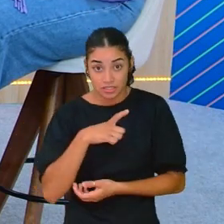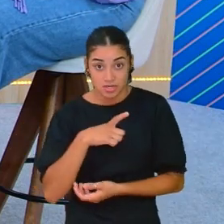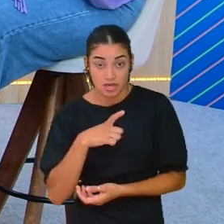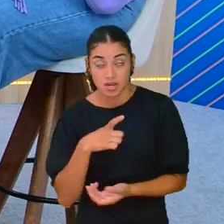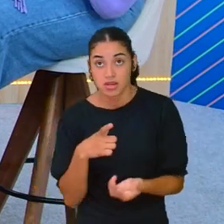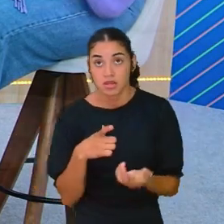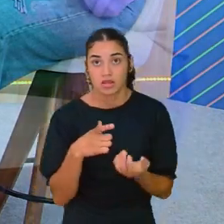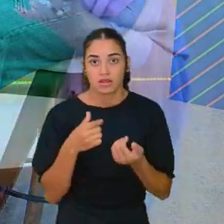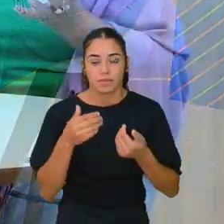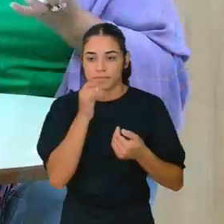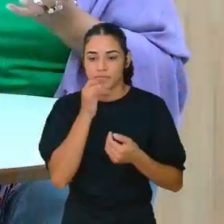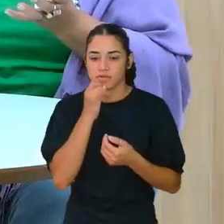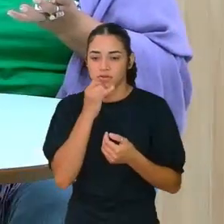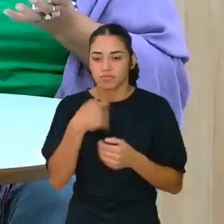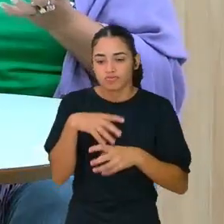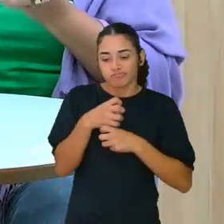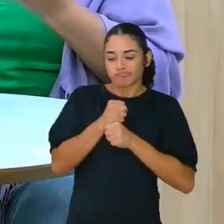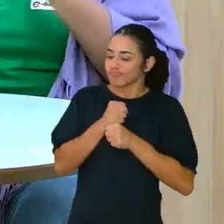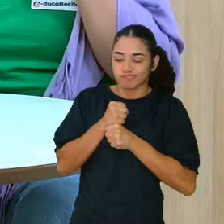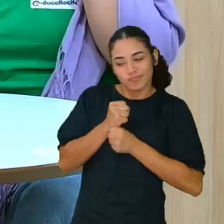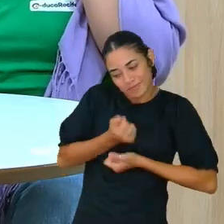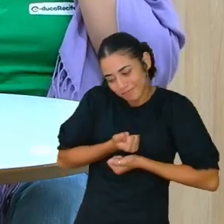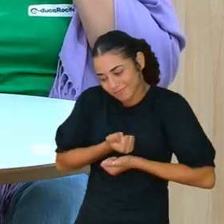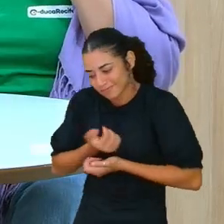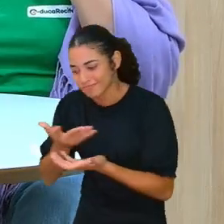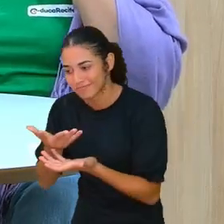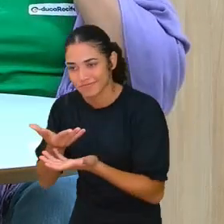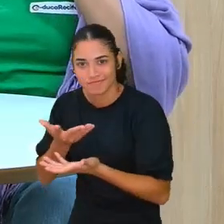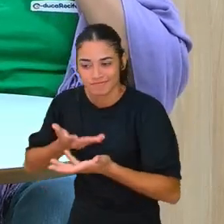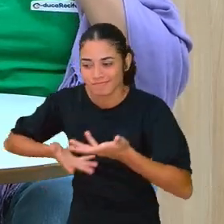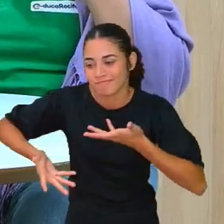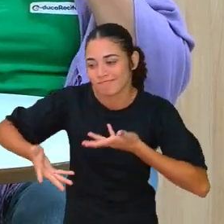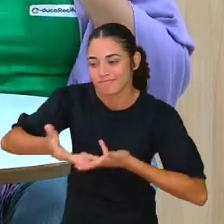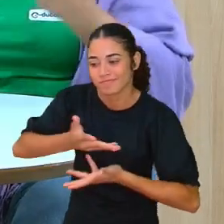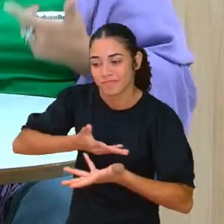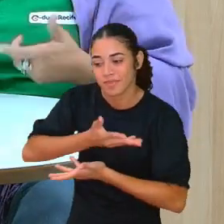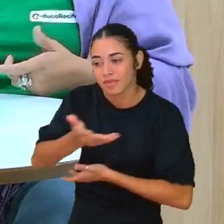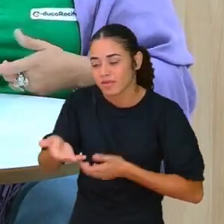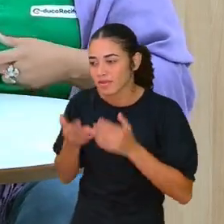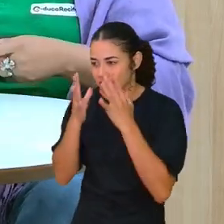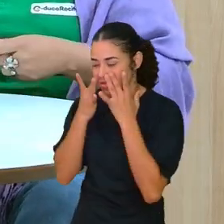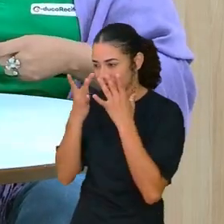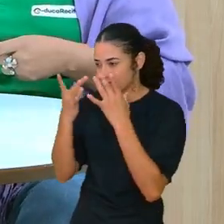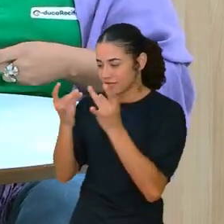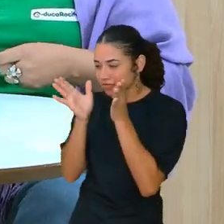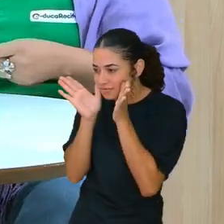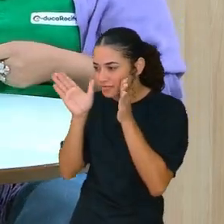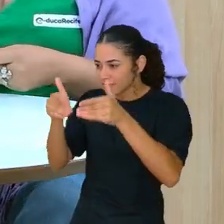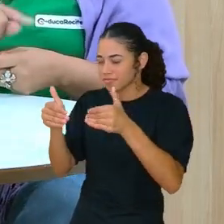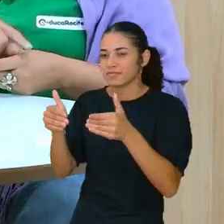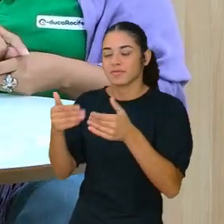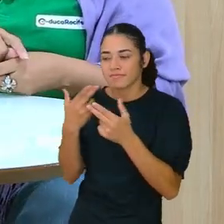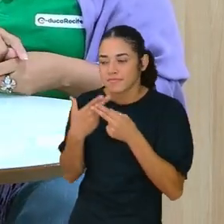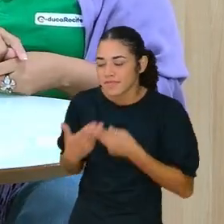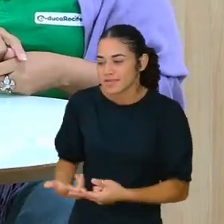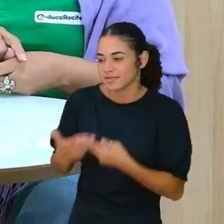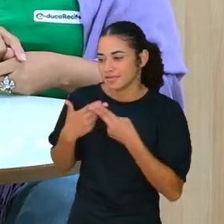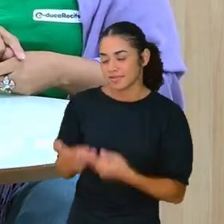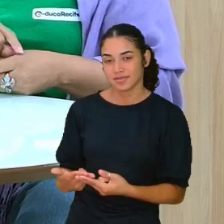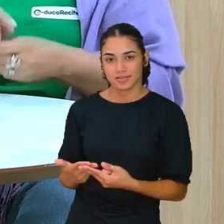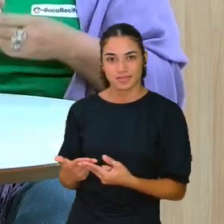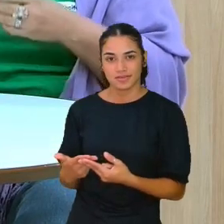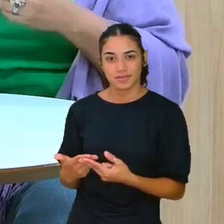a abertura, a sensibilidade, a escuta, o olhar, a paciência,